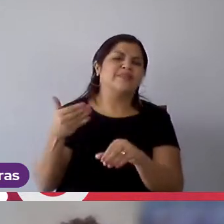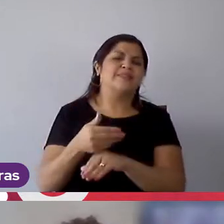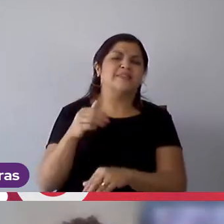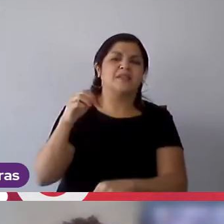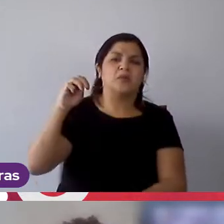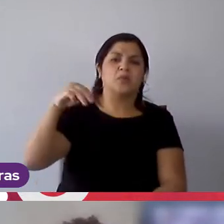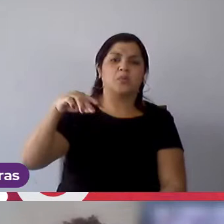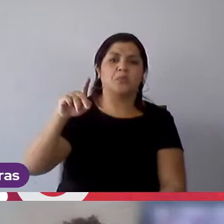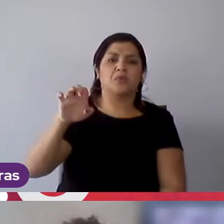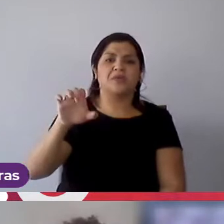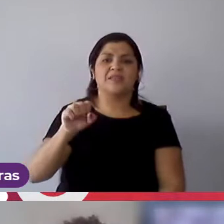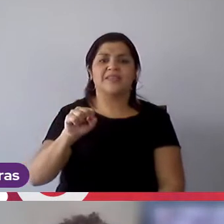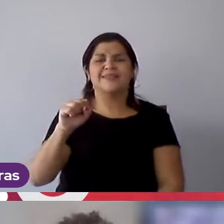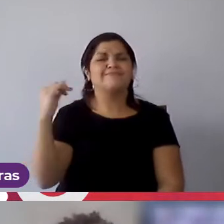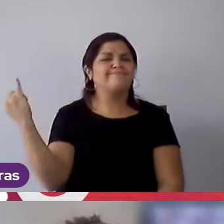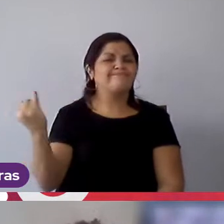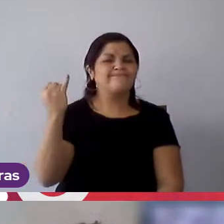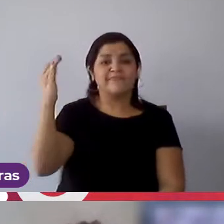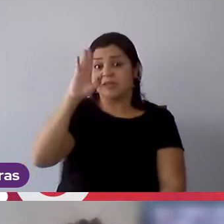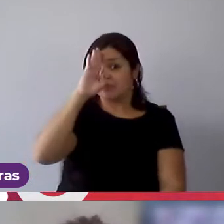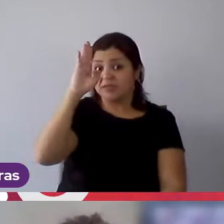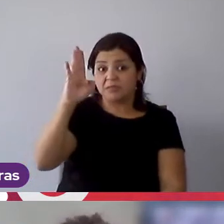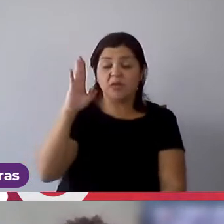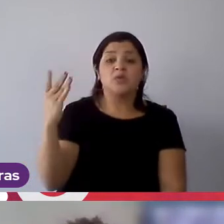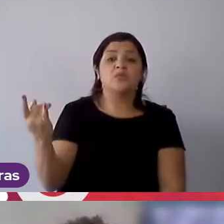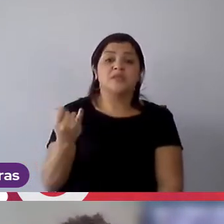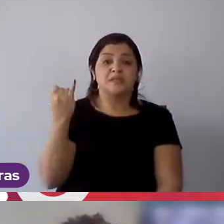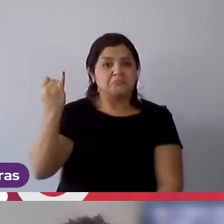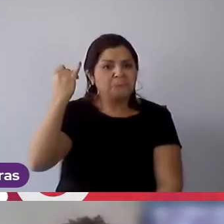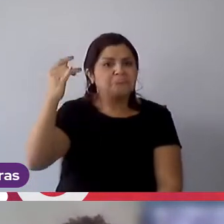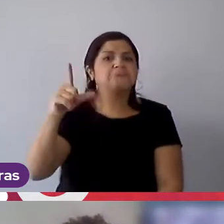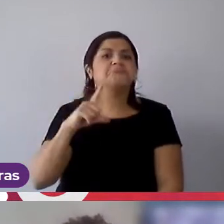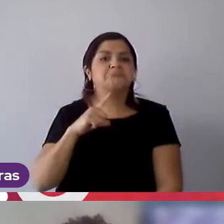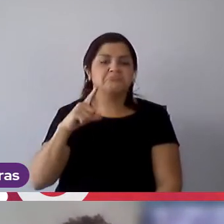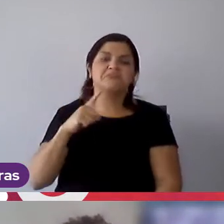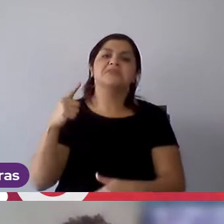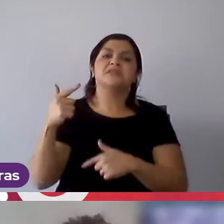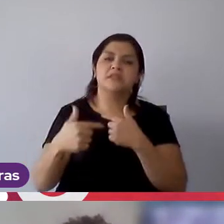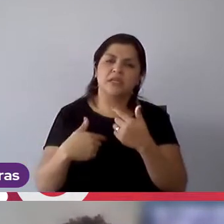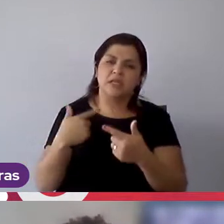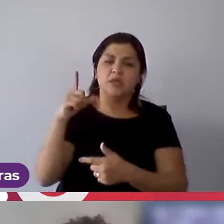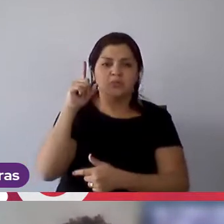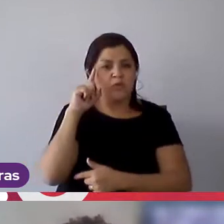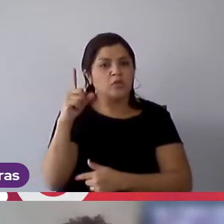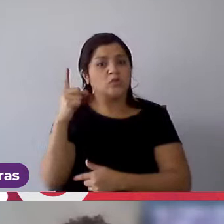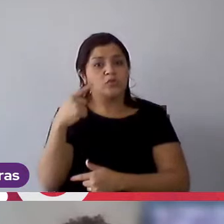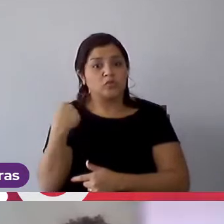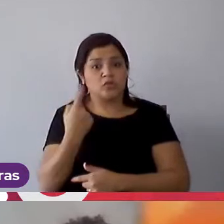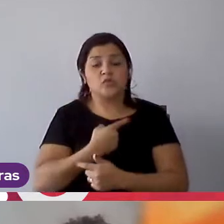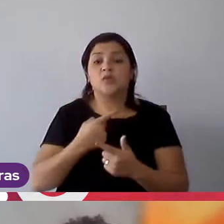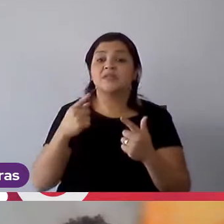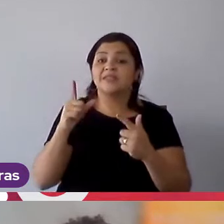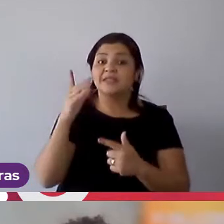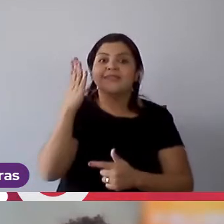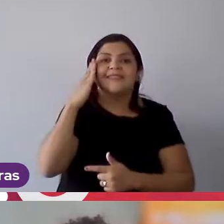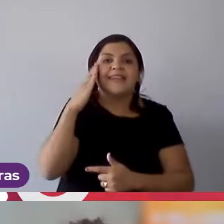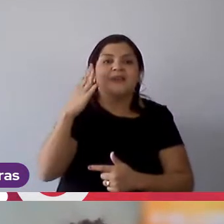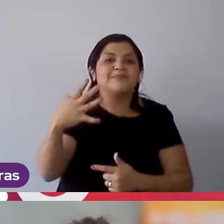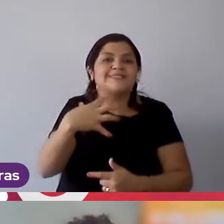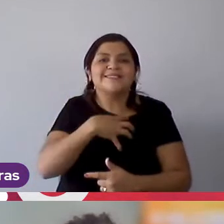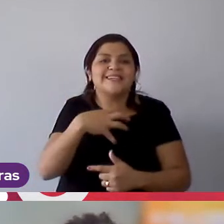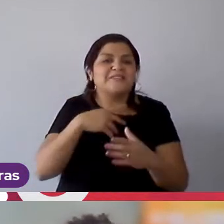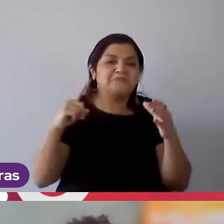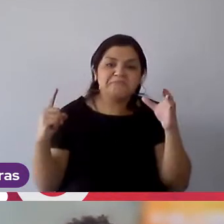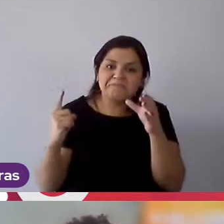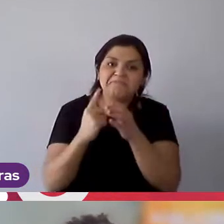extremamente fundamental o a Mondelez faz, o onboarding, aqueles três ou cinco primeiros dias com você, porque você se sente acolhido